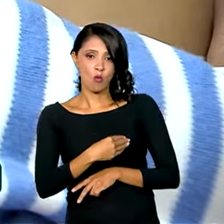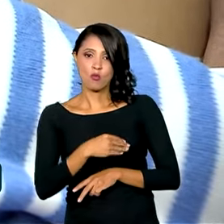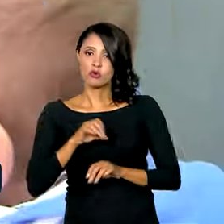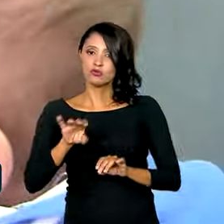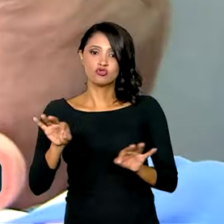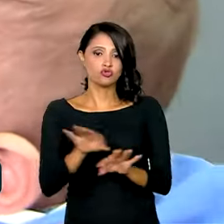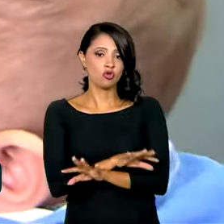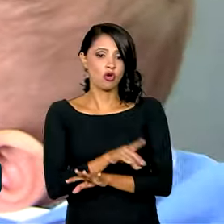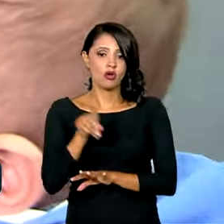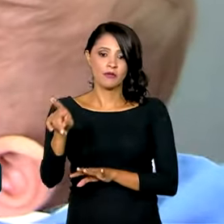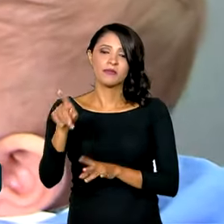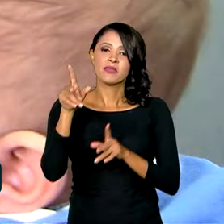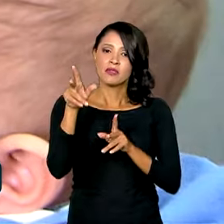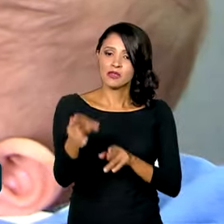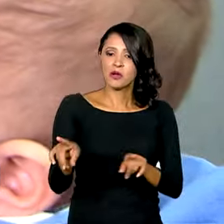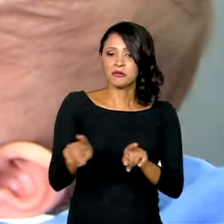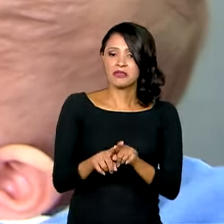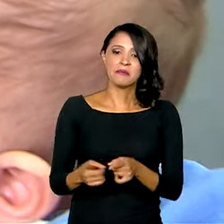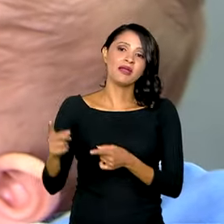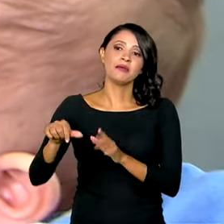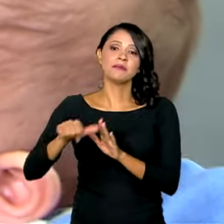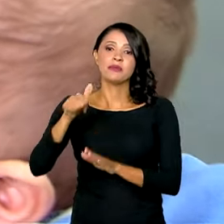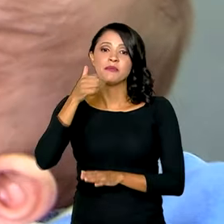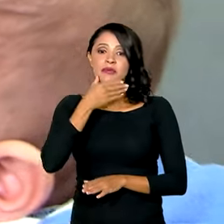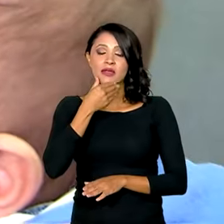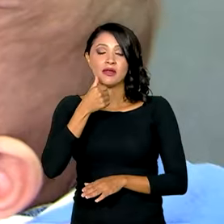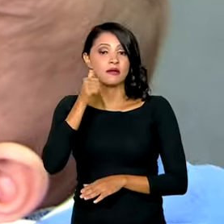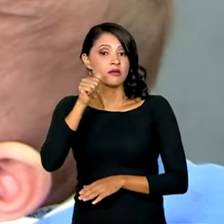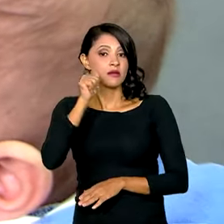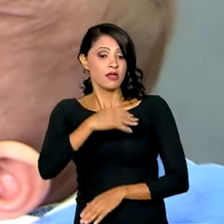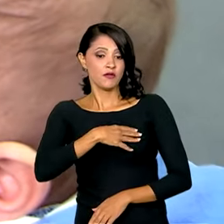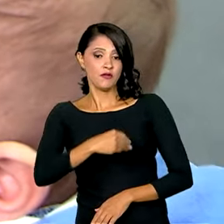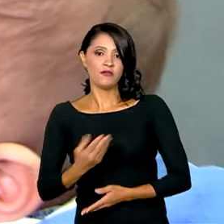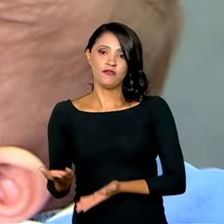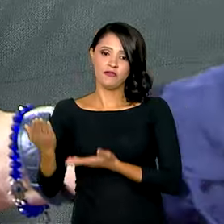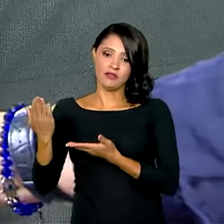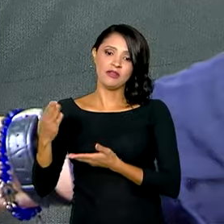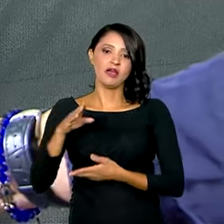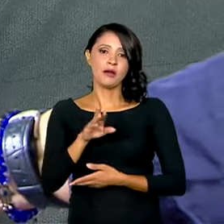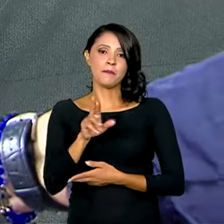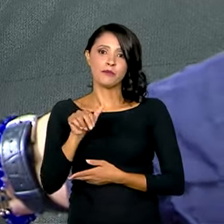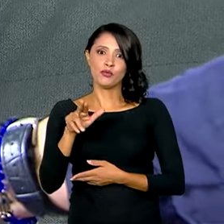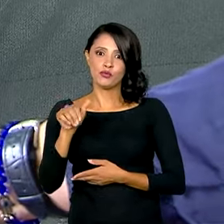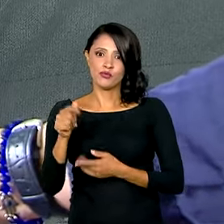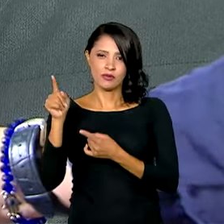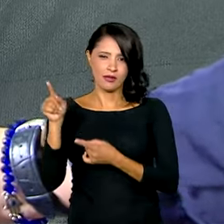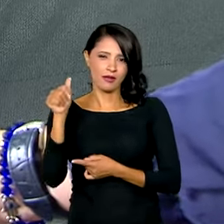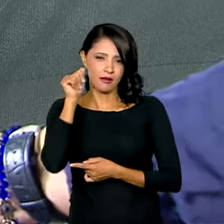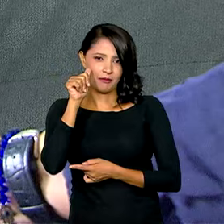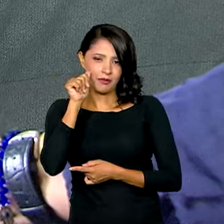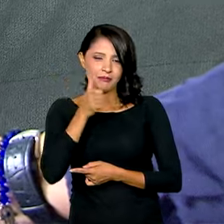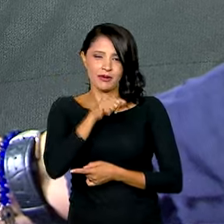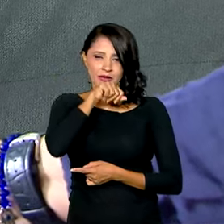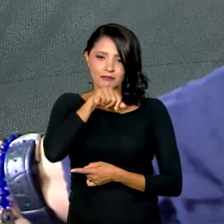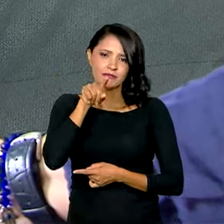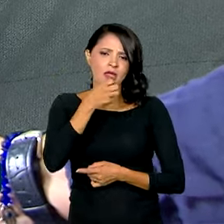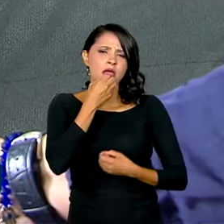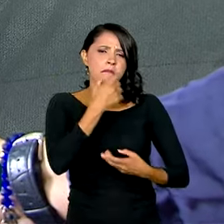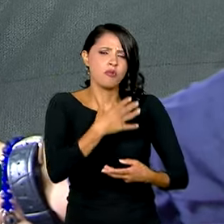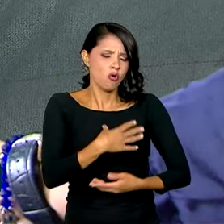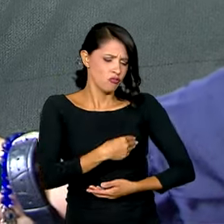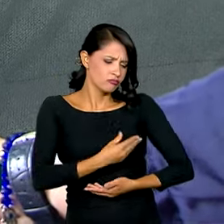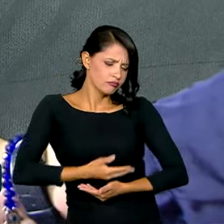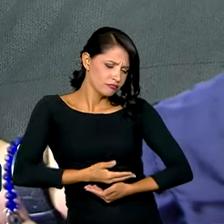materno. Foi assim também com a primeira filha da farmacêutica Bruna Lopes. É muito bom você amamentar a criança,